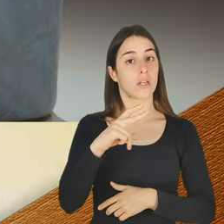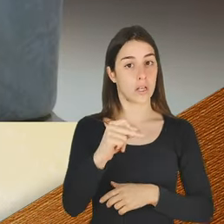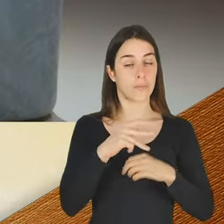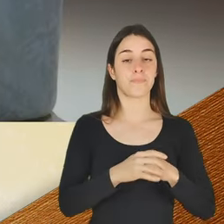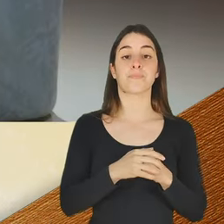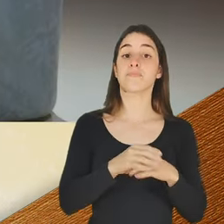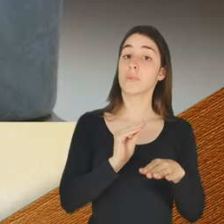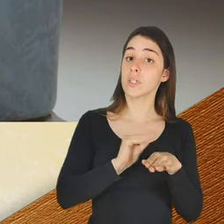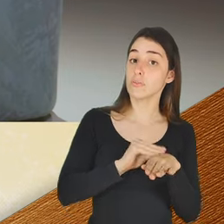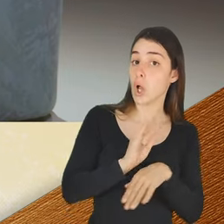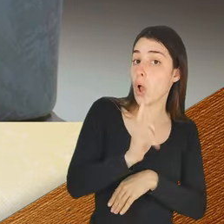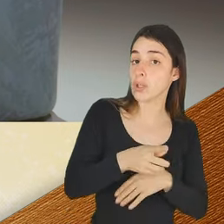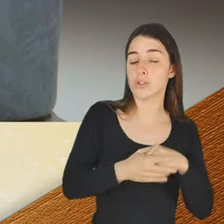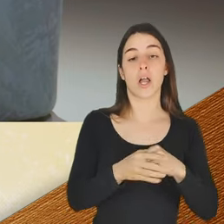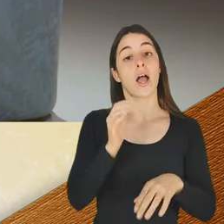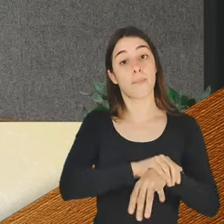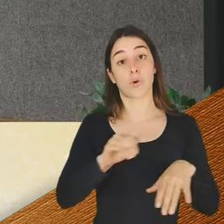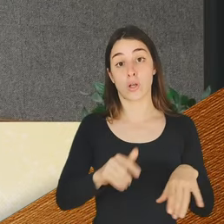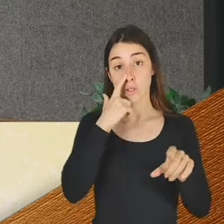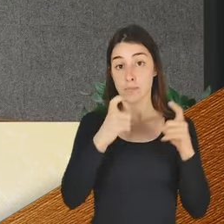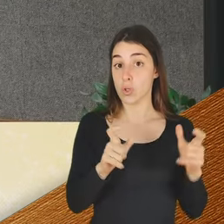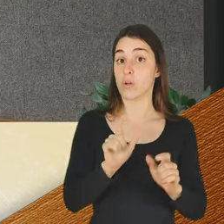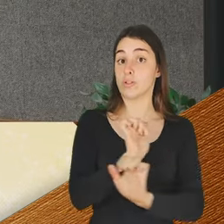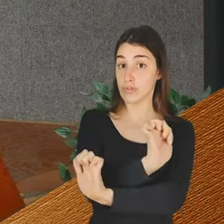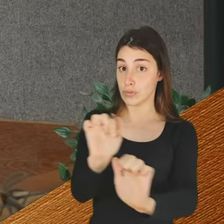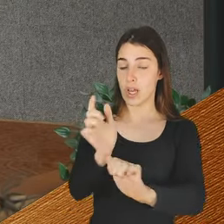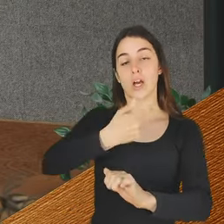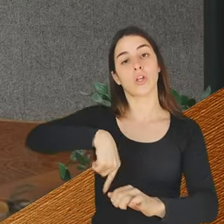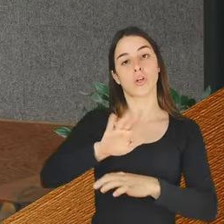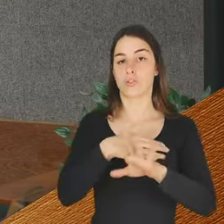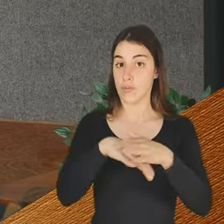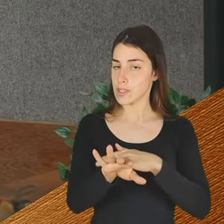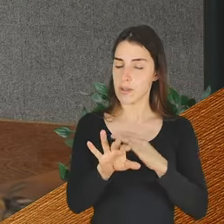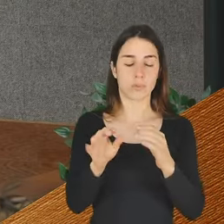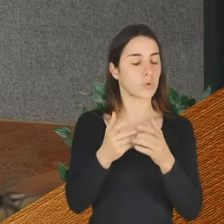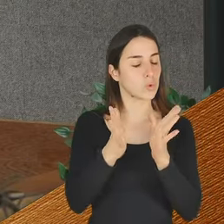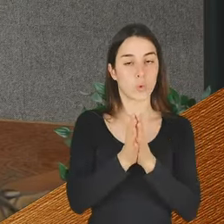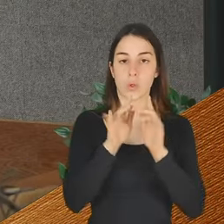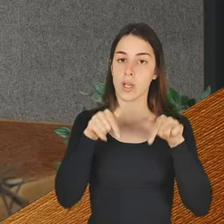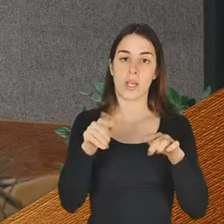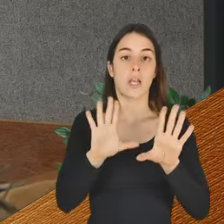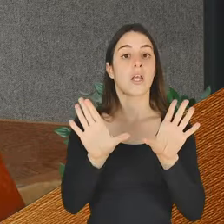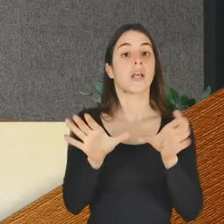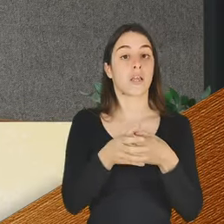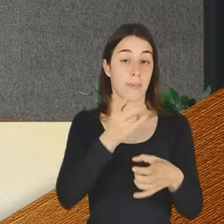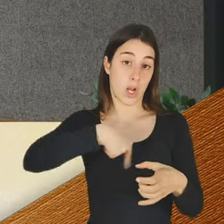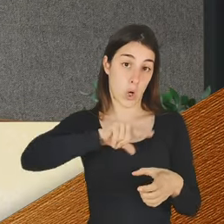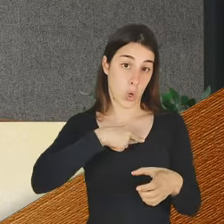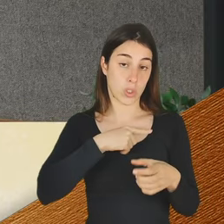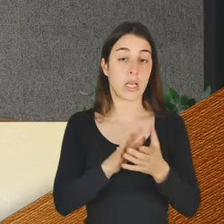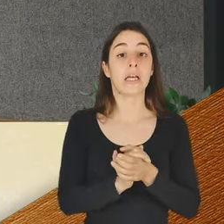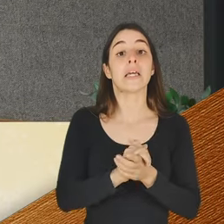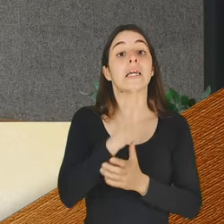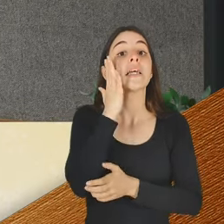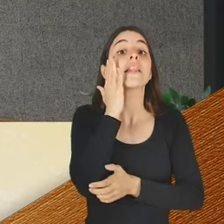É por causa de pessoas como você, que nós aqui na equipa da Nossos Amanhã fazemos o que fazemos e tentamos criar algum tipo de awareness lá para